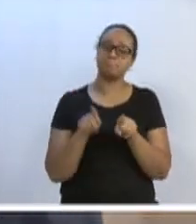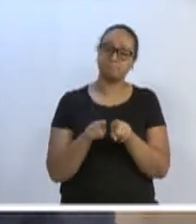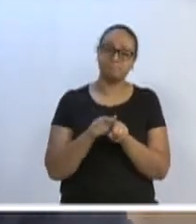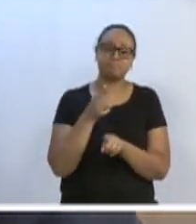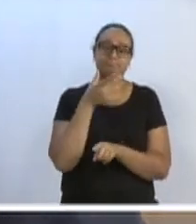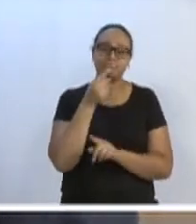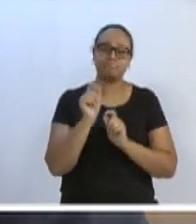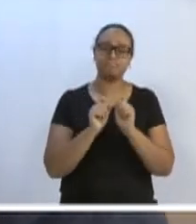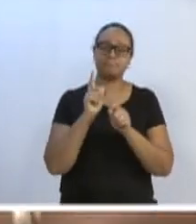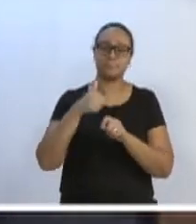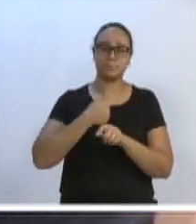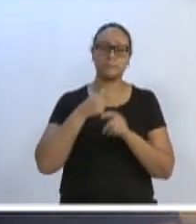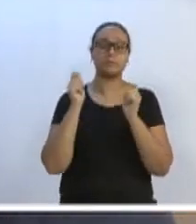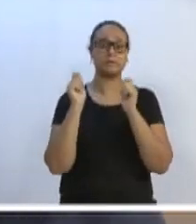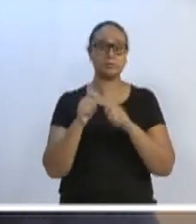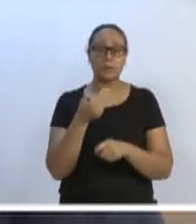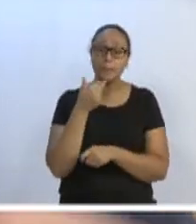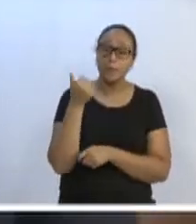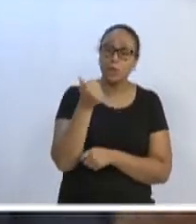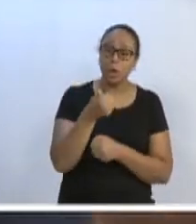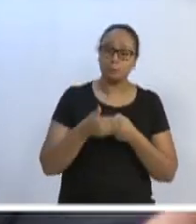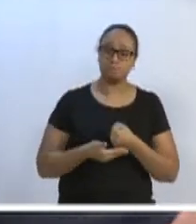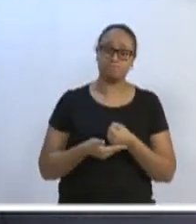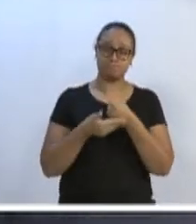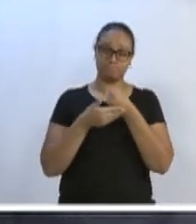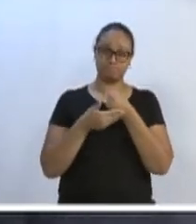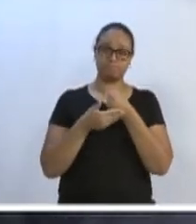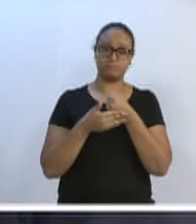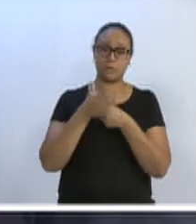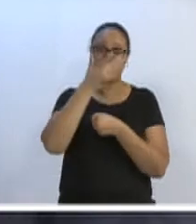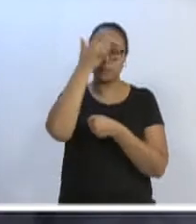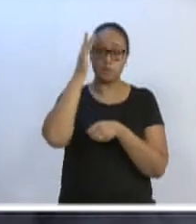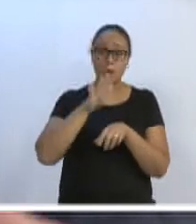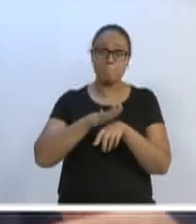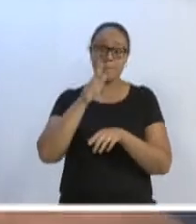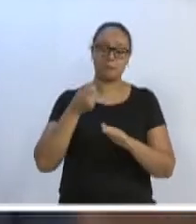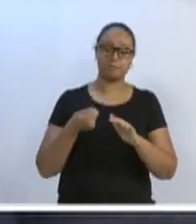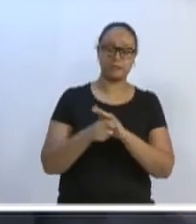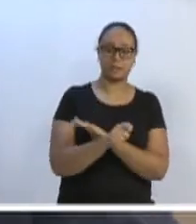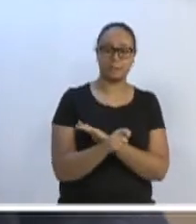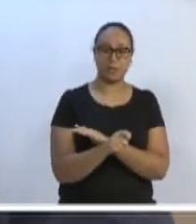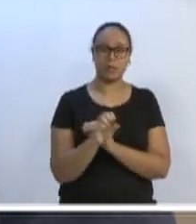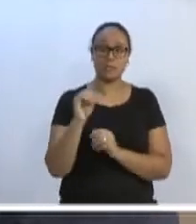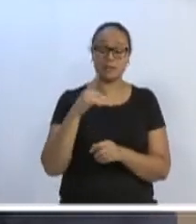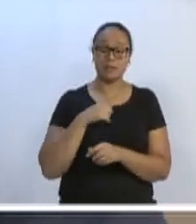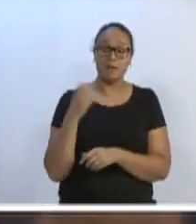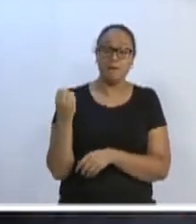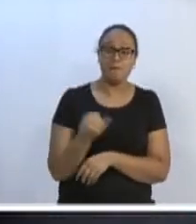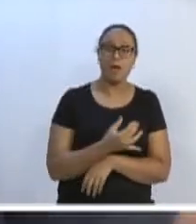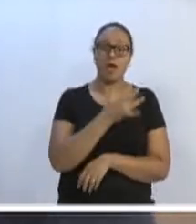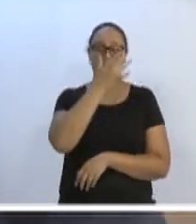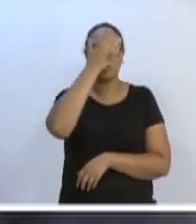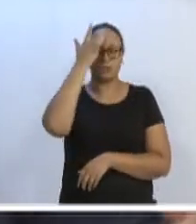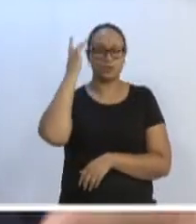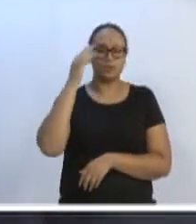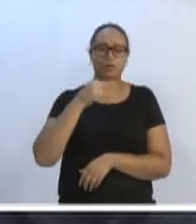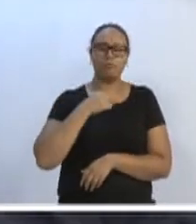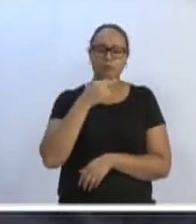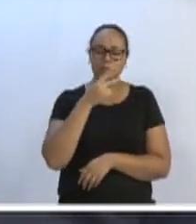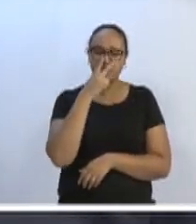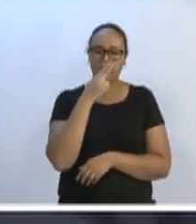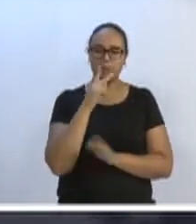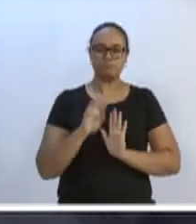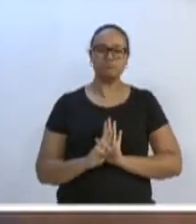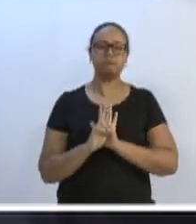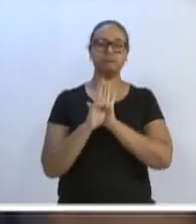melhor servidos, melhor amparados, tendo mais recursos sendo aportados, se tivéssemos aqui várias vozes, muitas vozes, trabalhando para o